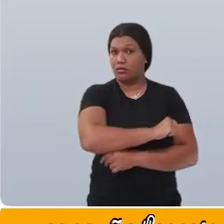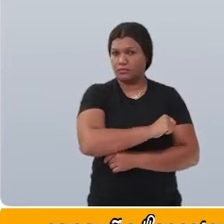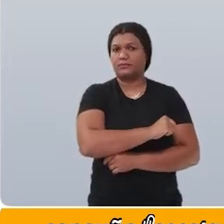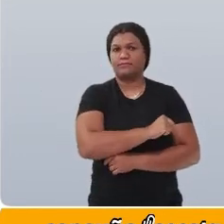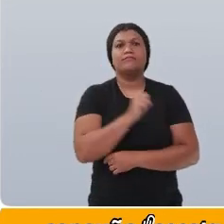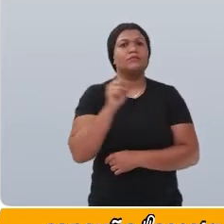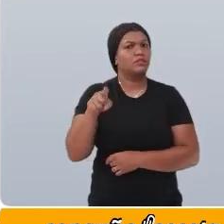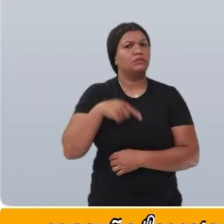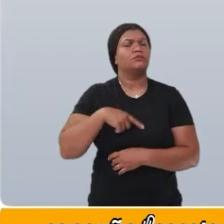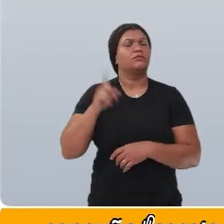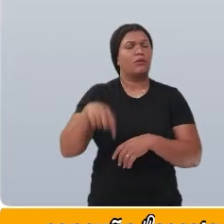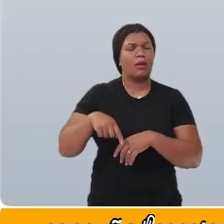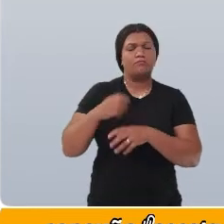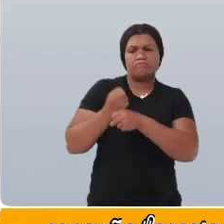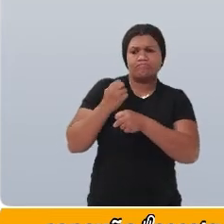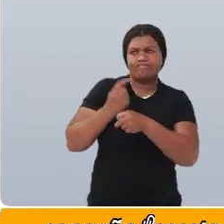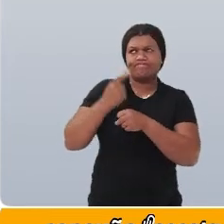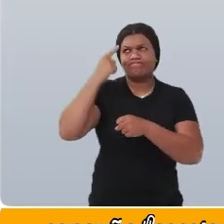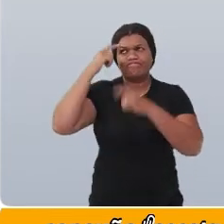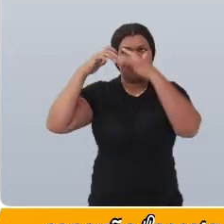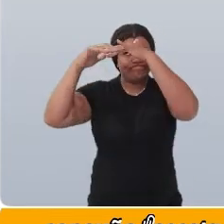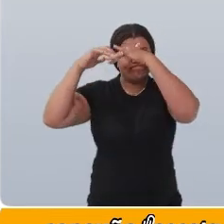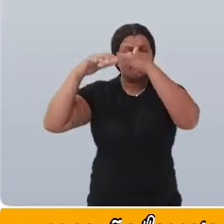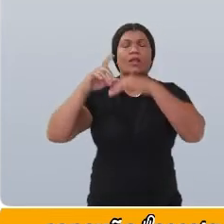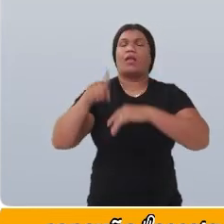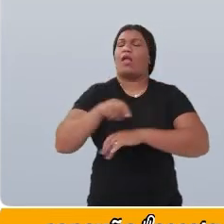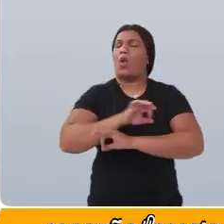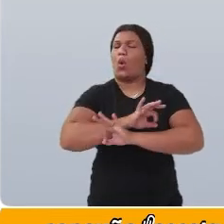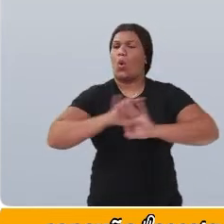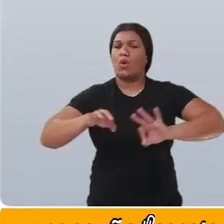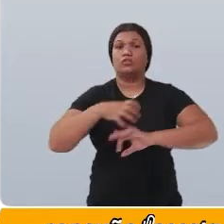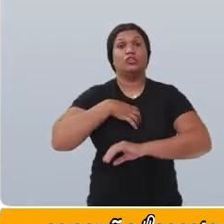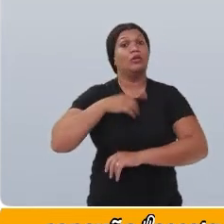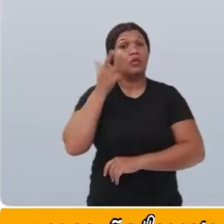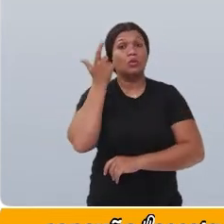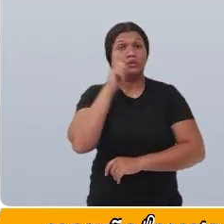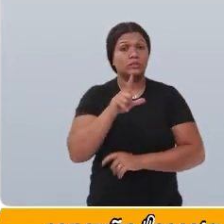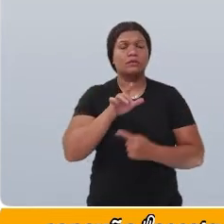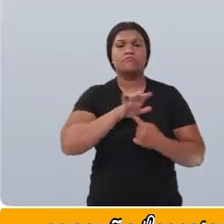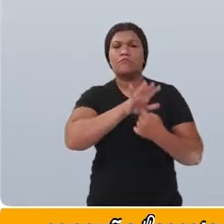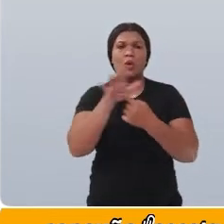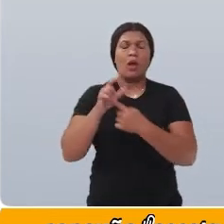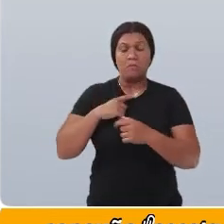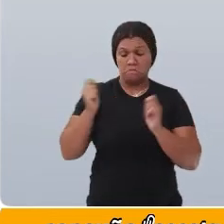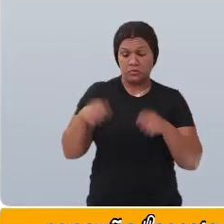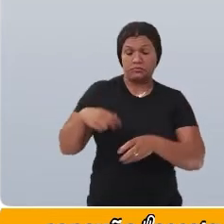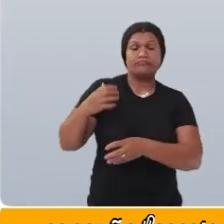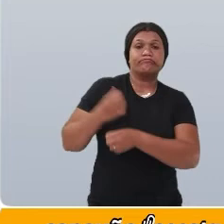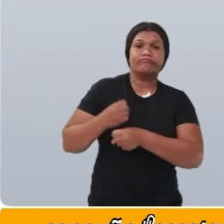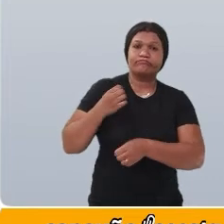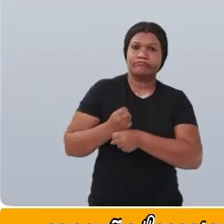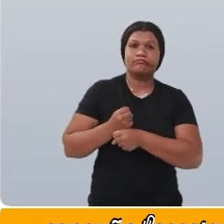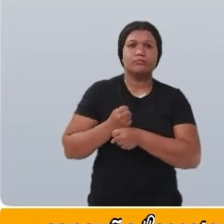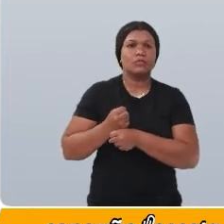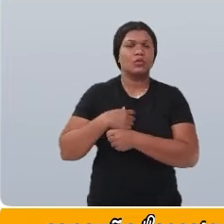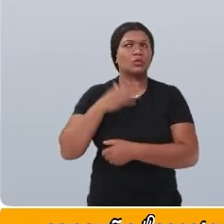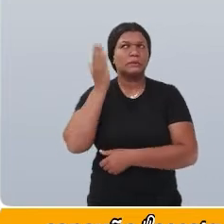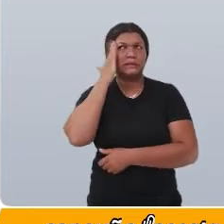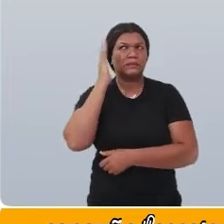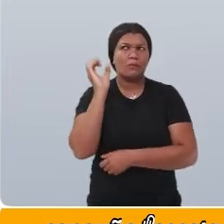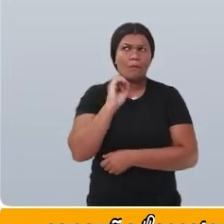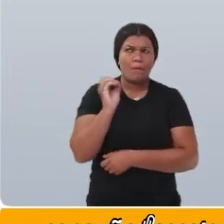ótima maneira de mostrar que conseguimos resolver cálculos que ainda não